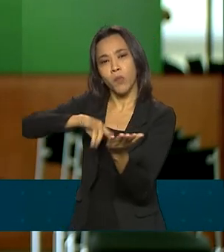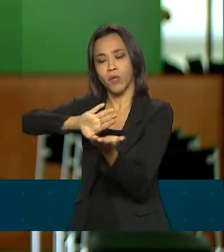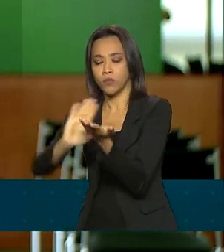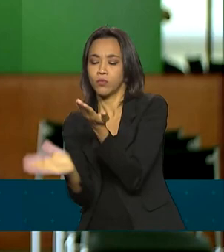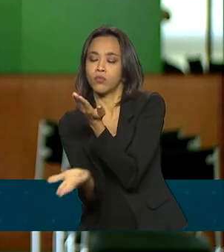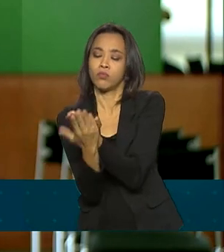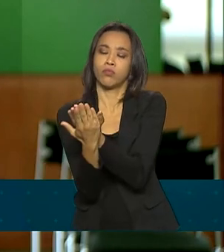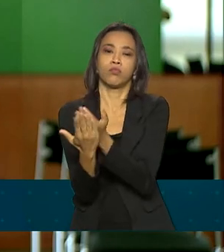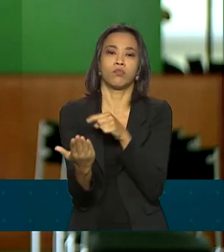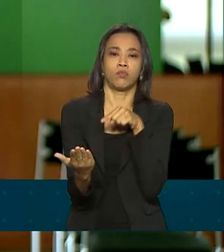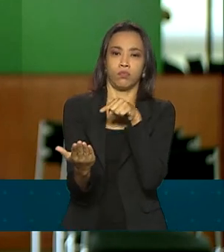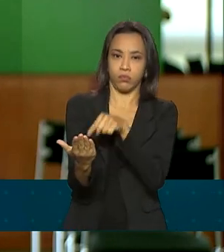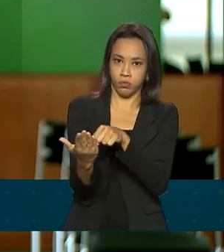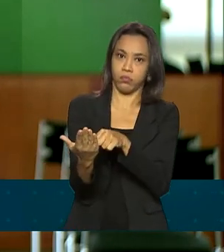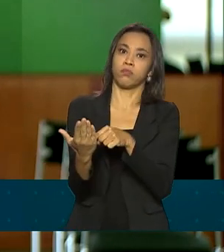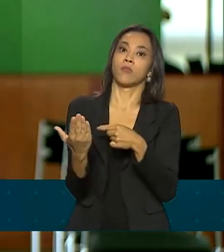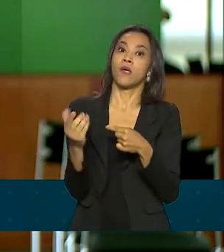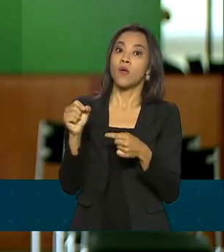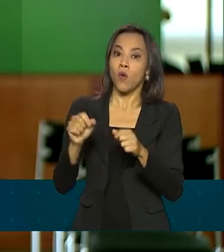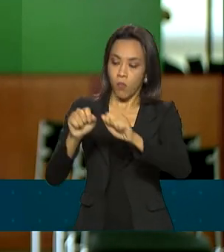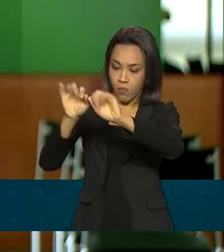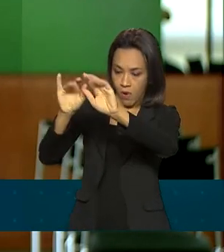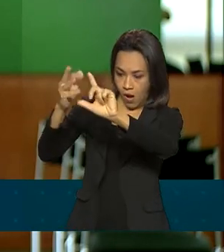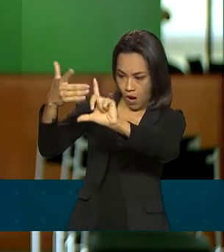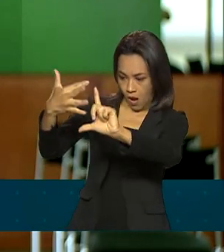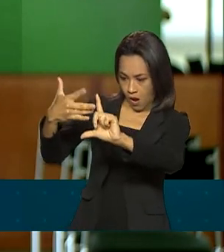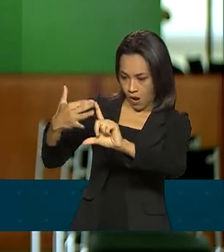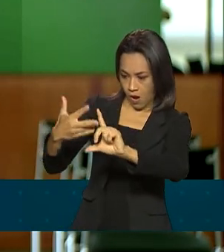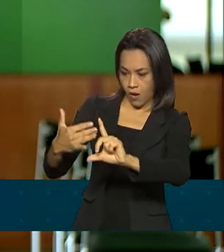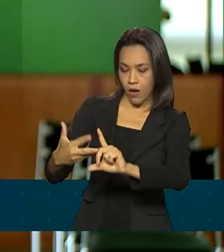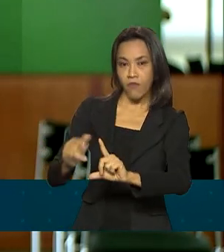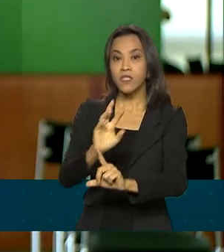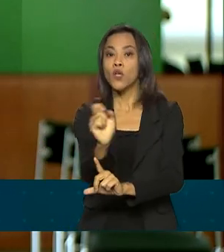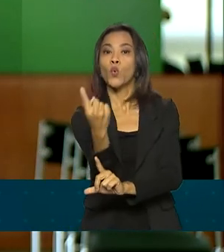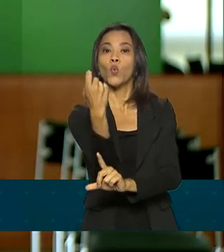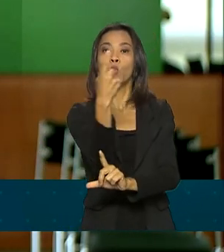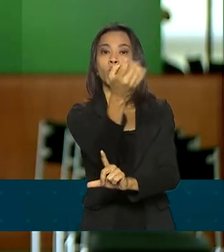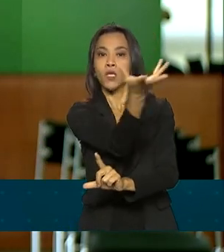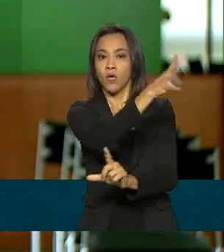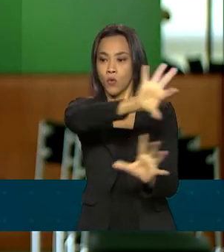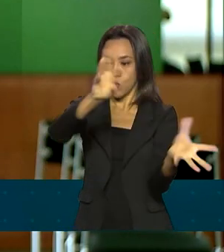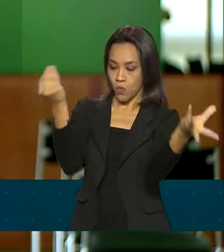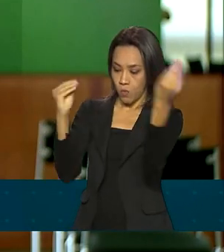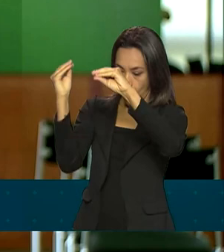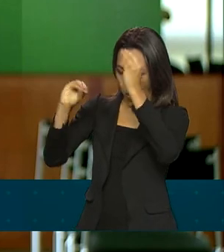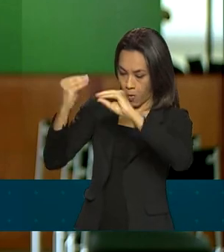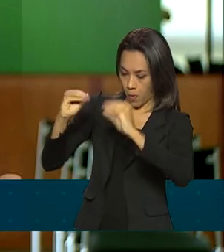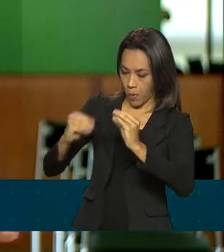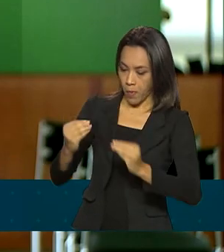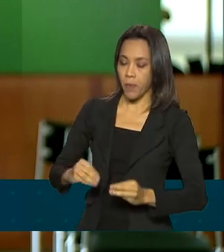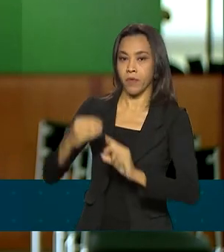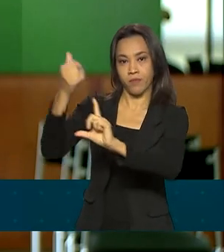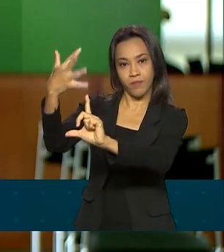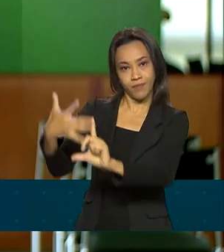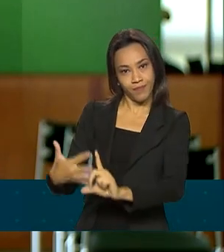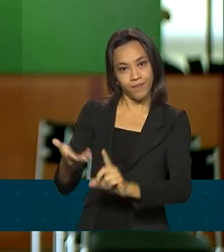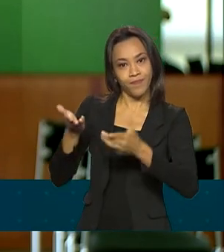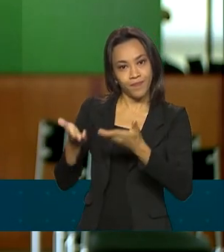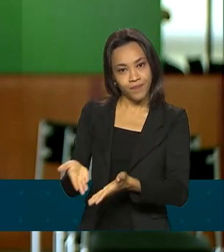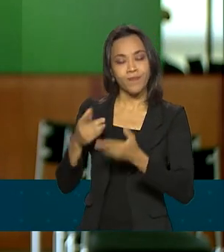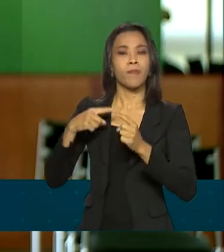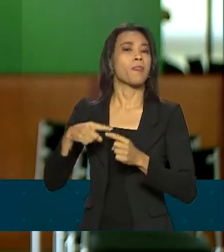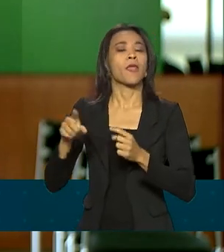reconhecidos virtualmente através de uma plataforma única em todo o país. Ou seja, atos e